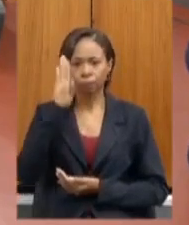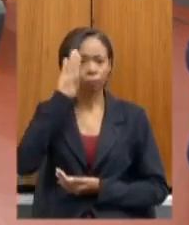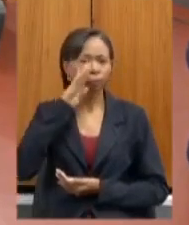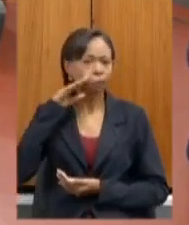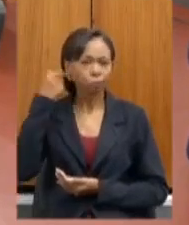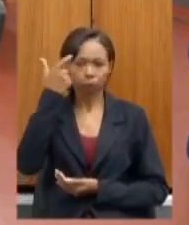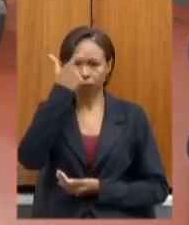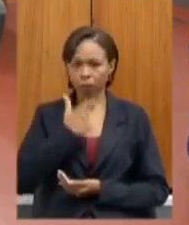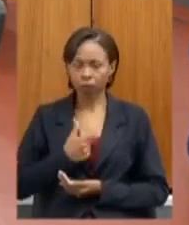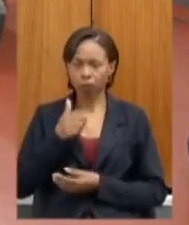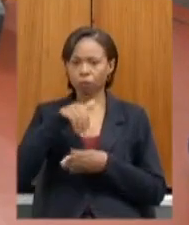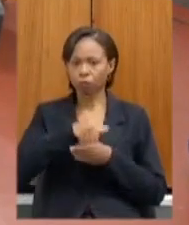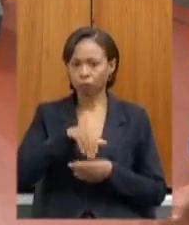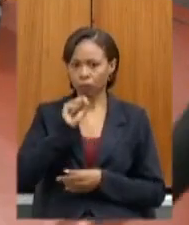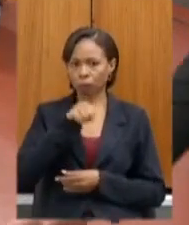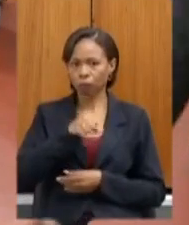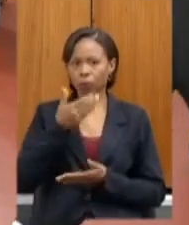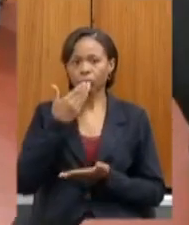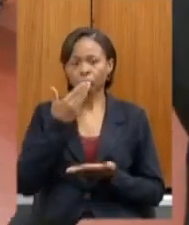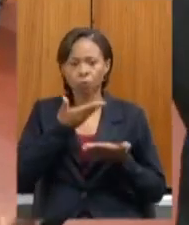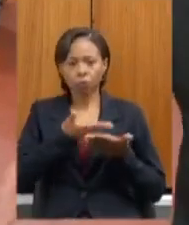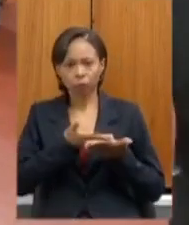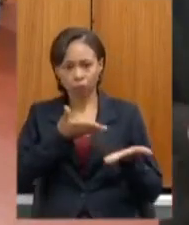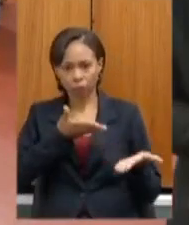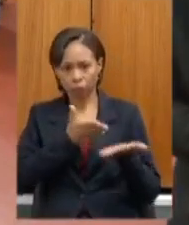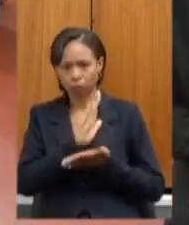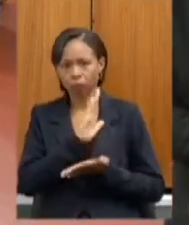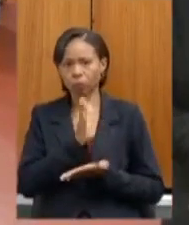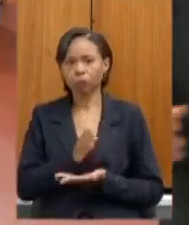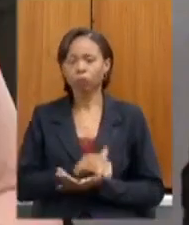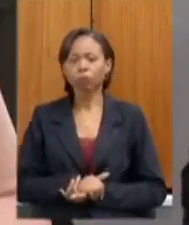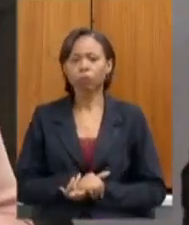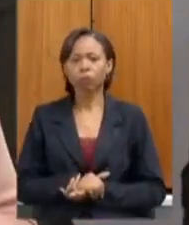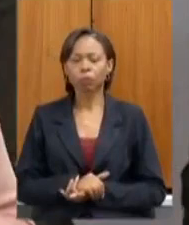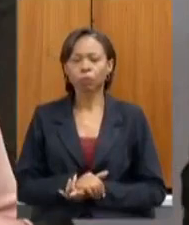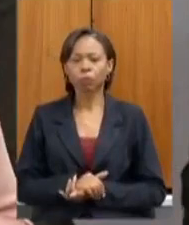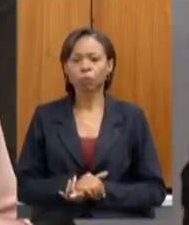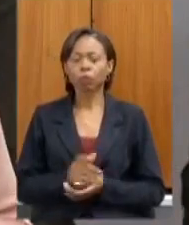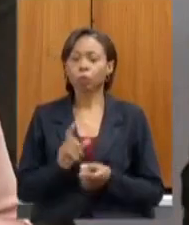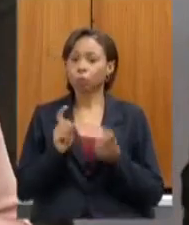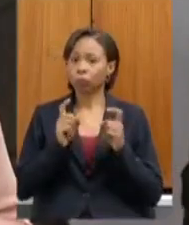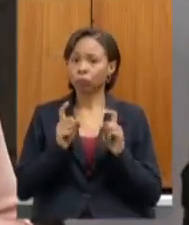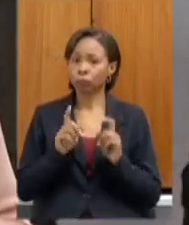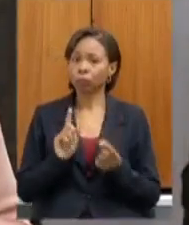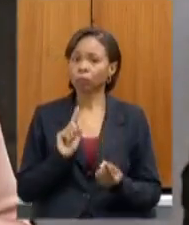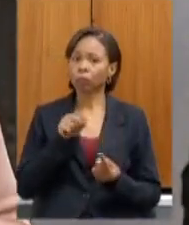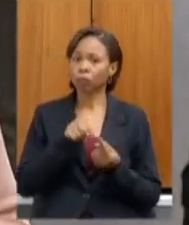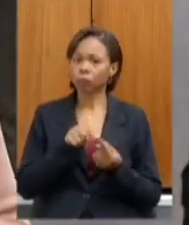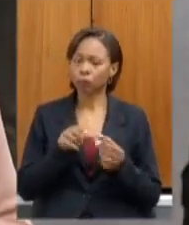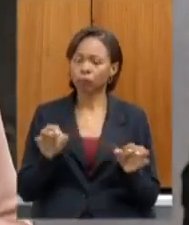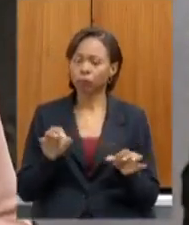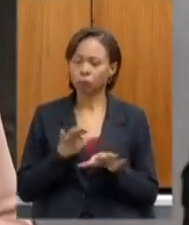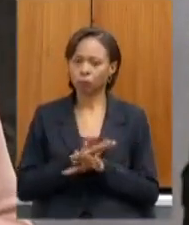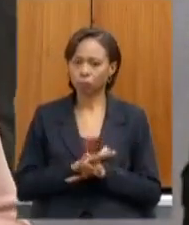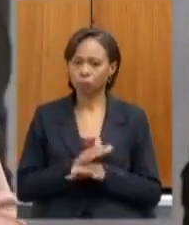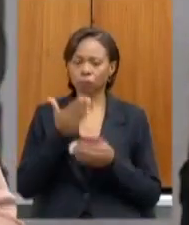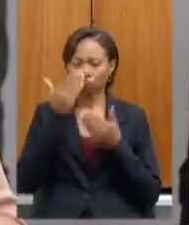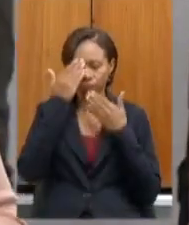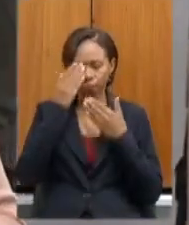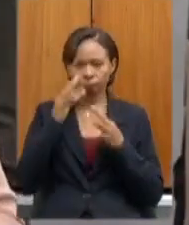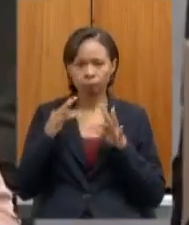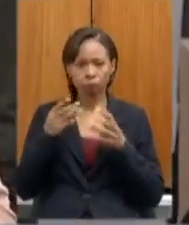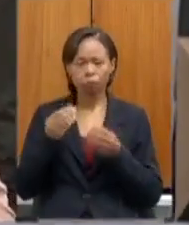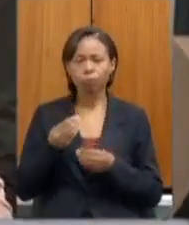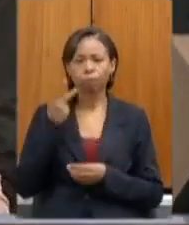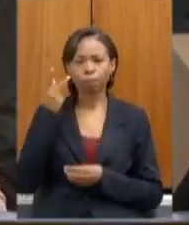Serqueira vota sim requerimentos aprovados cumprida a finalidade da reunião a presidência agradece a presença de todos os